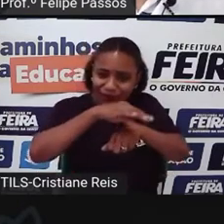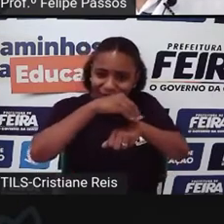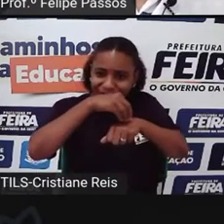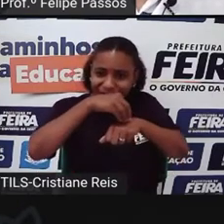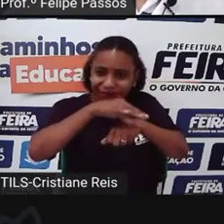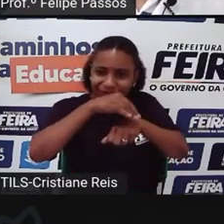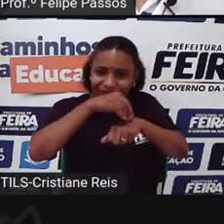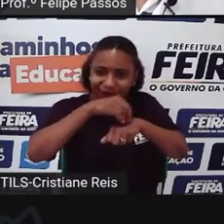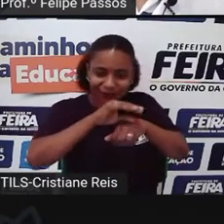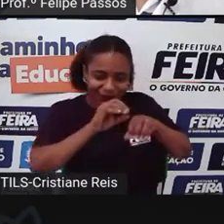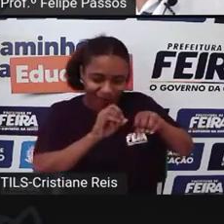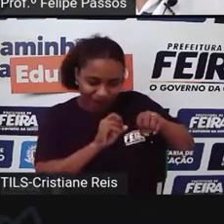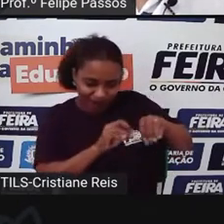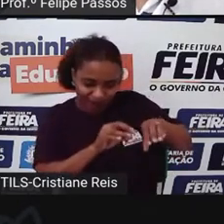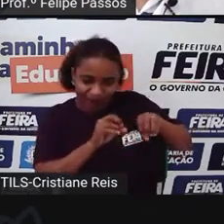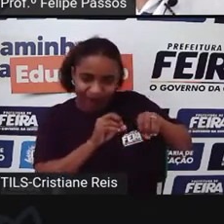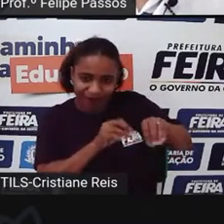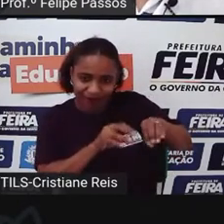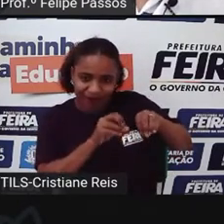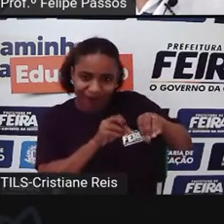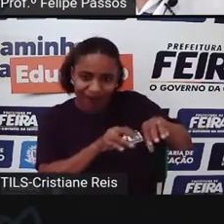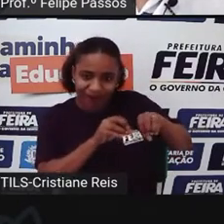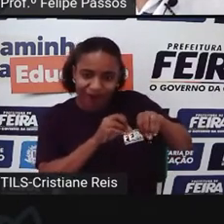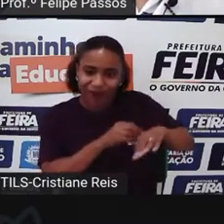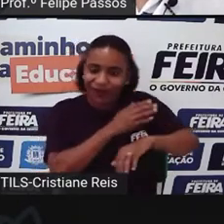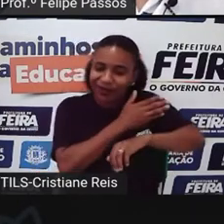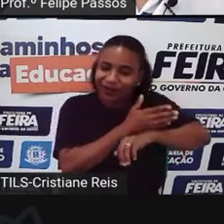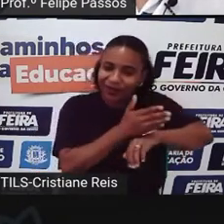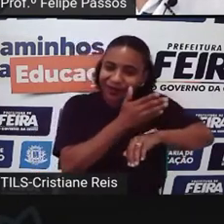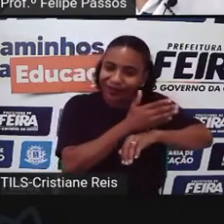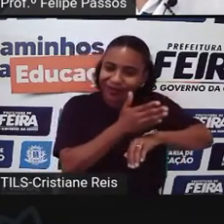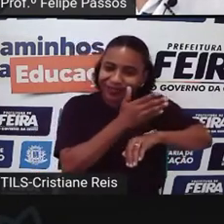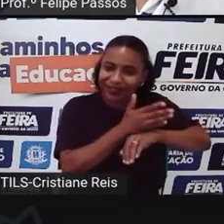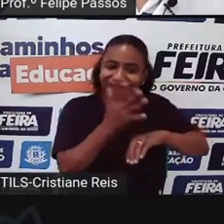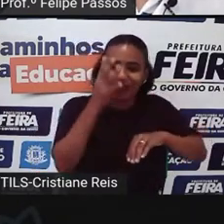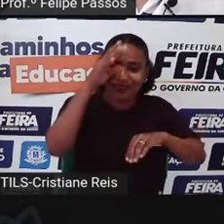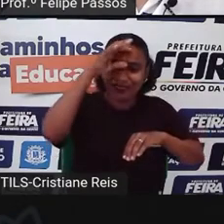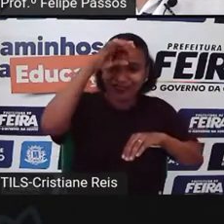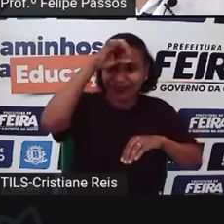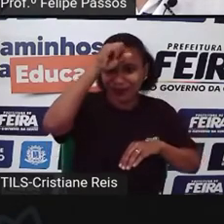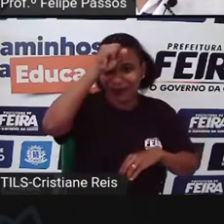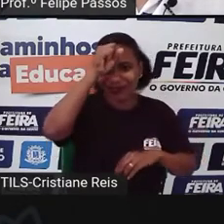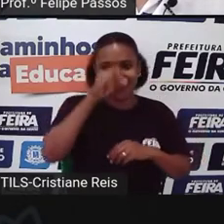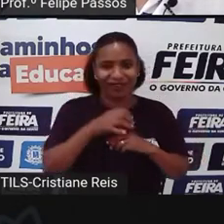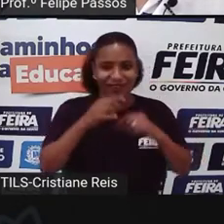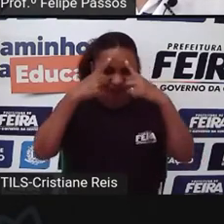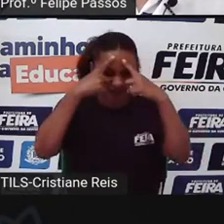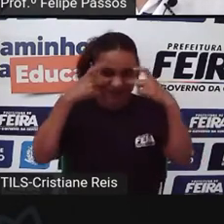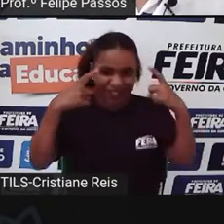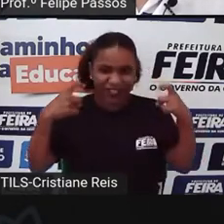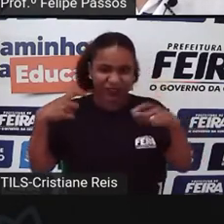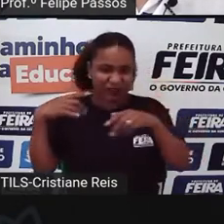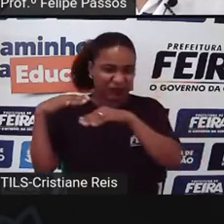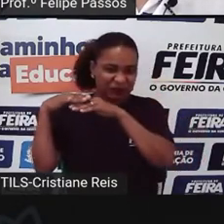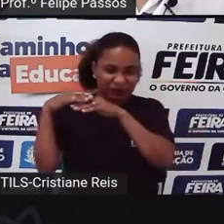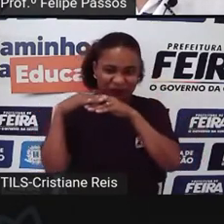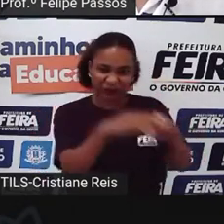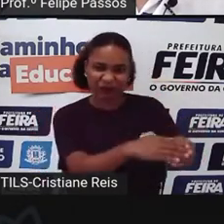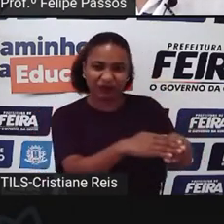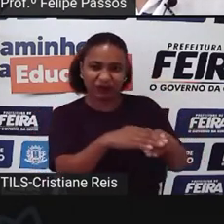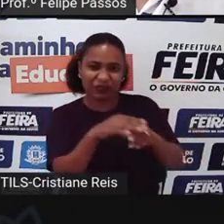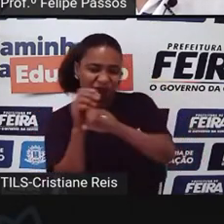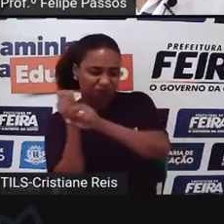De você adestrar o animal Ensinar o animal Sem usar De De Maus